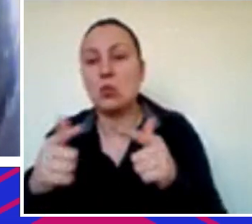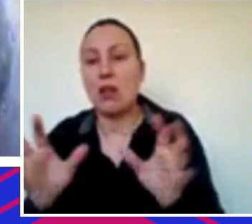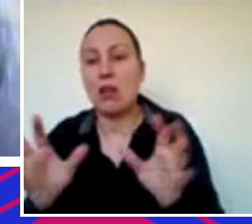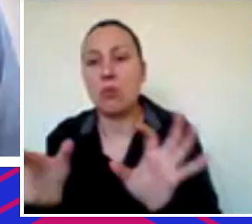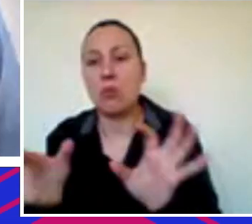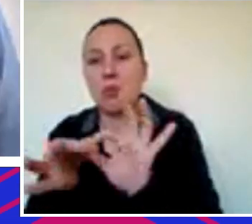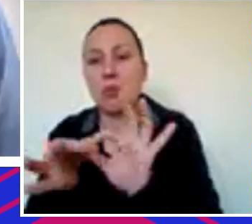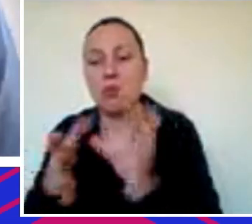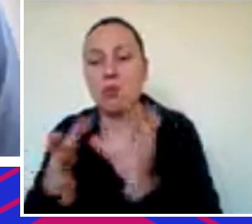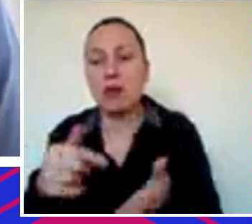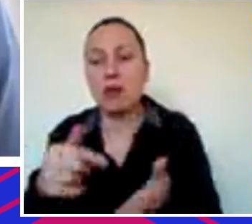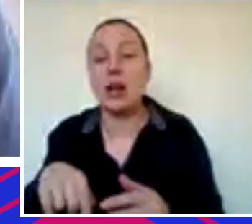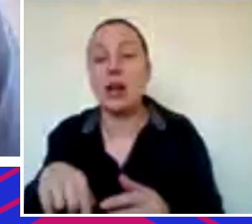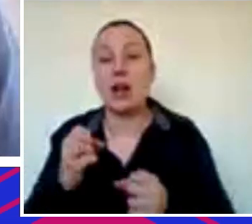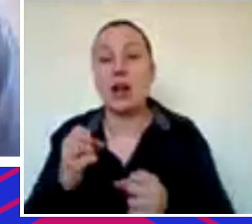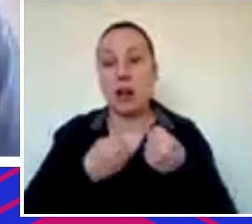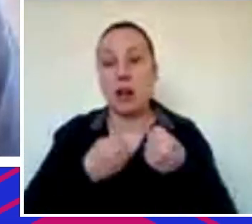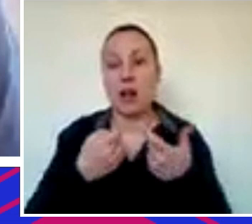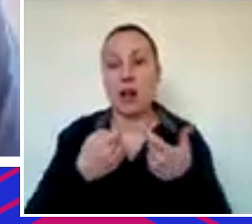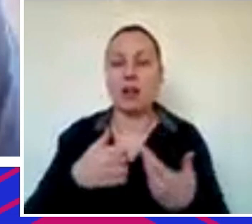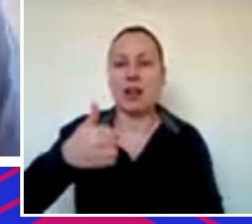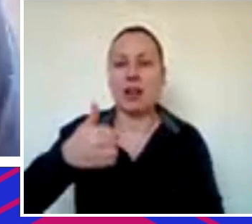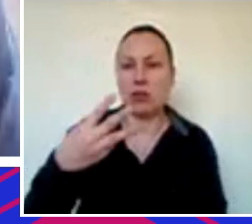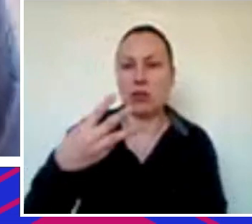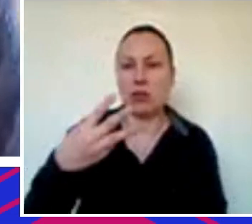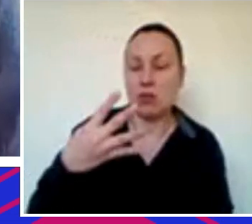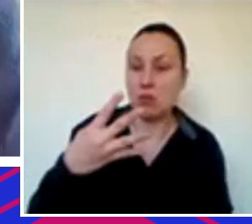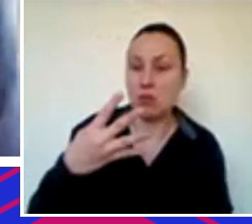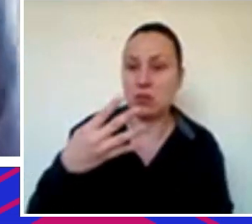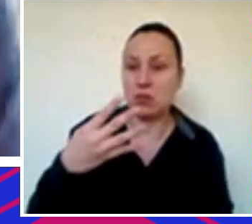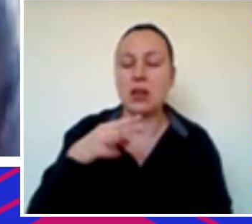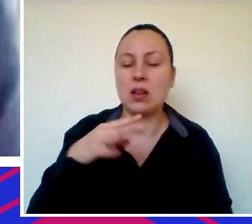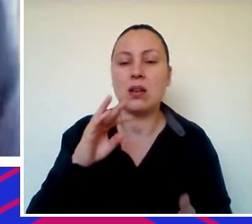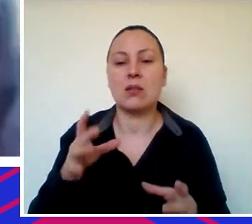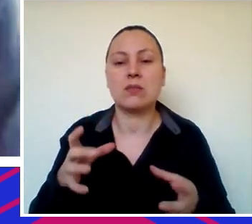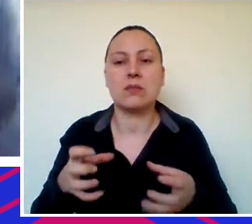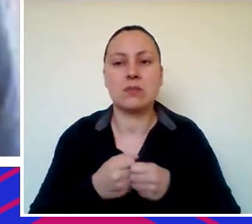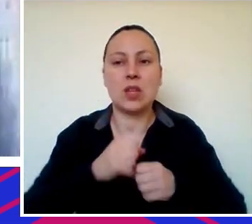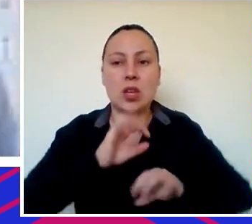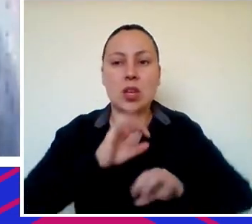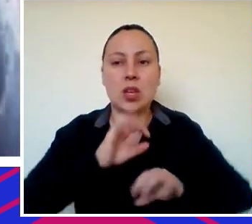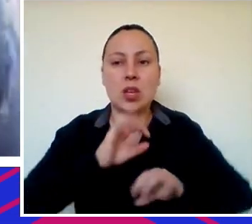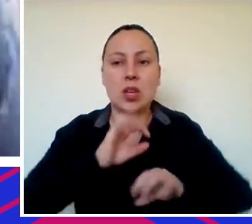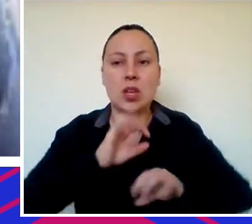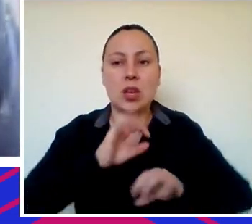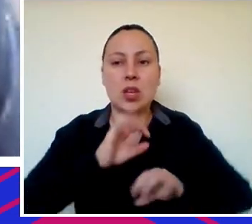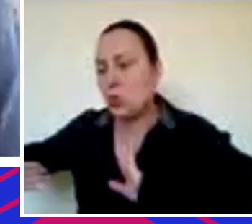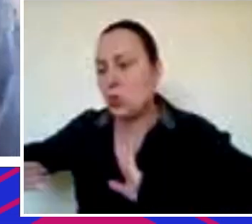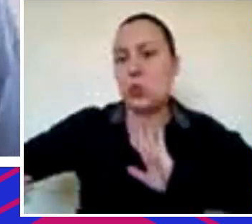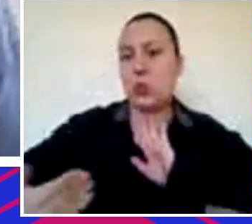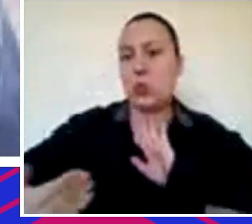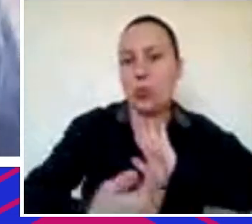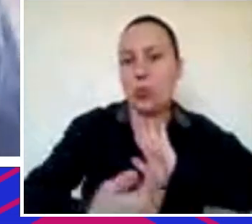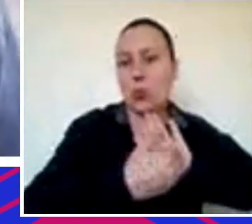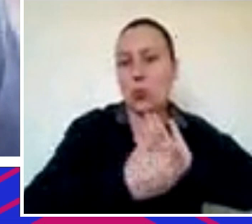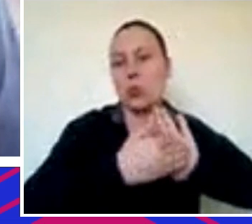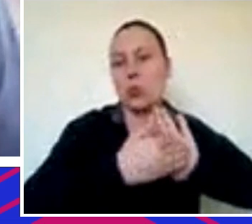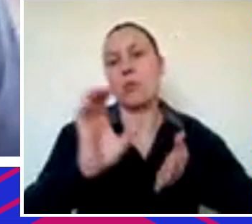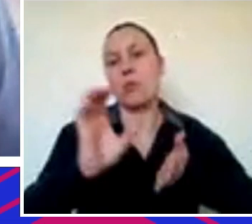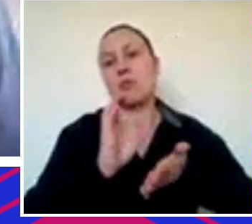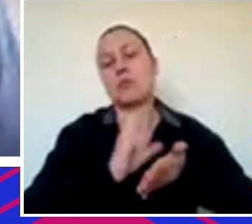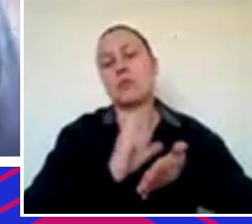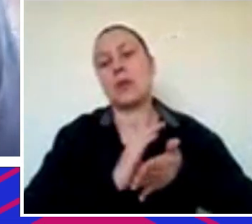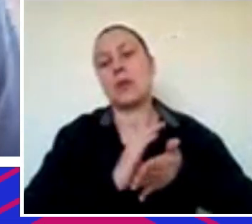diferente da indústria automobilística, onde você tem 14 players que consolidam e conseguem organizar muito bem a cadeia de valor, né. Então a gente enxergou uma oportunidade muito